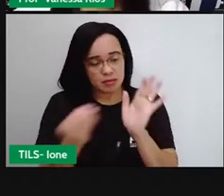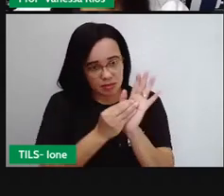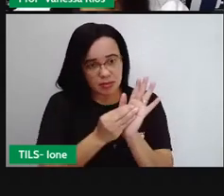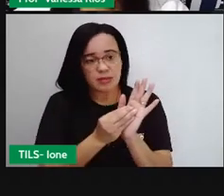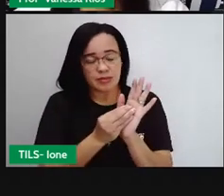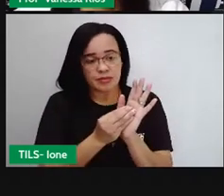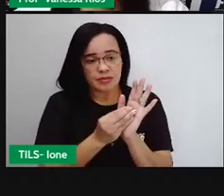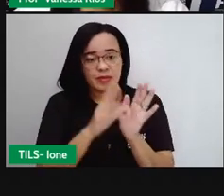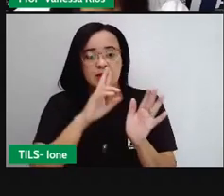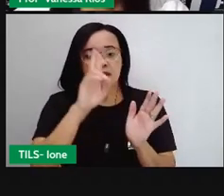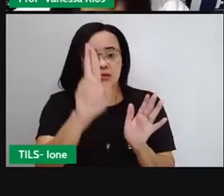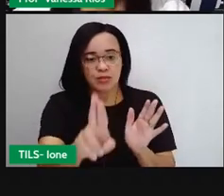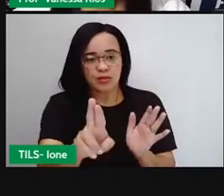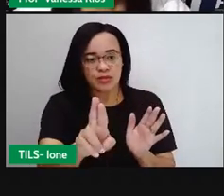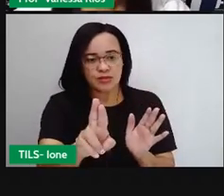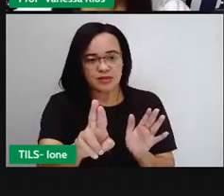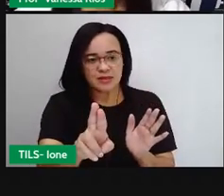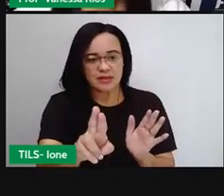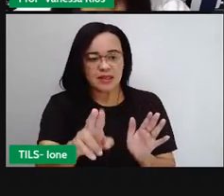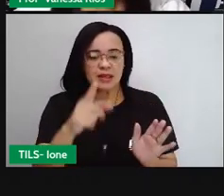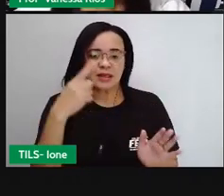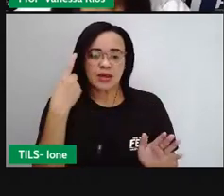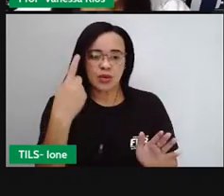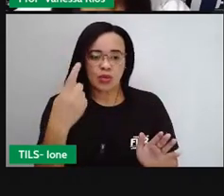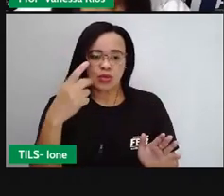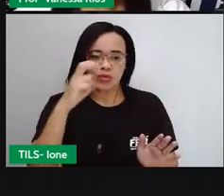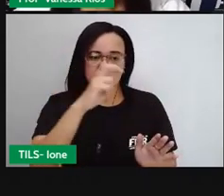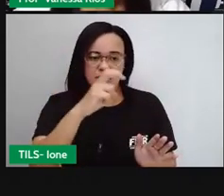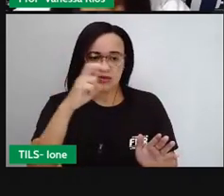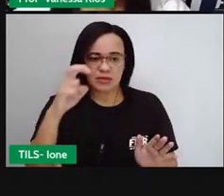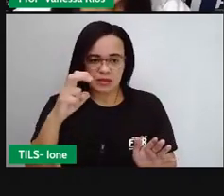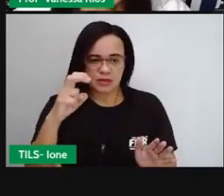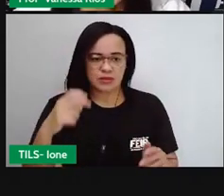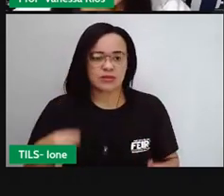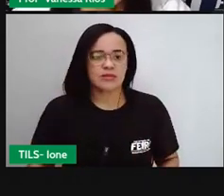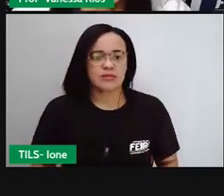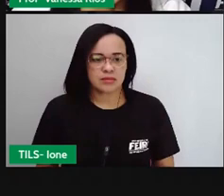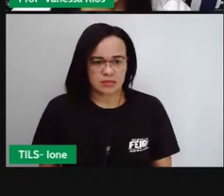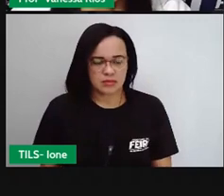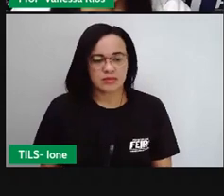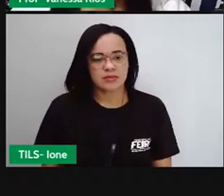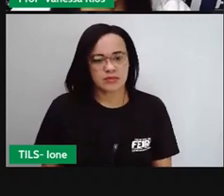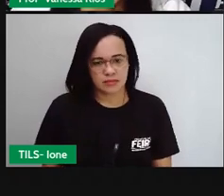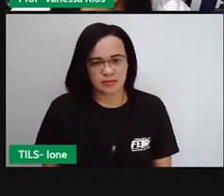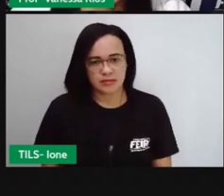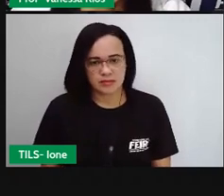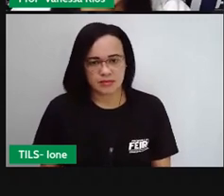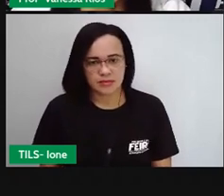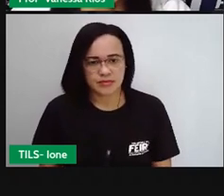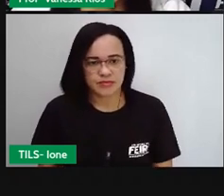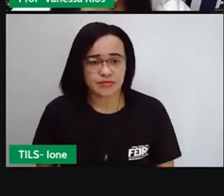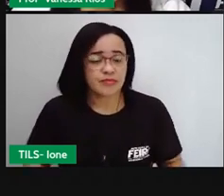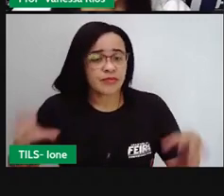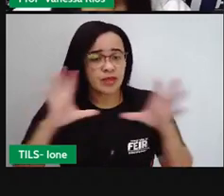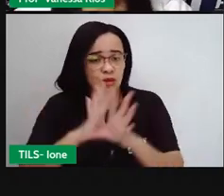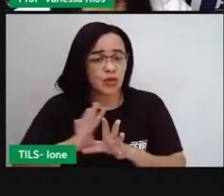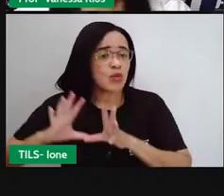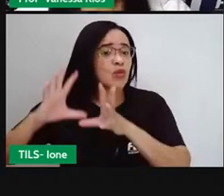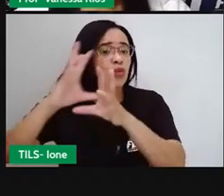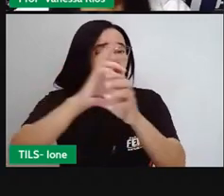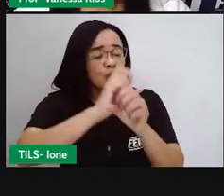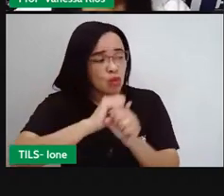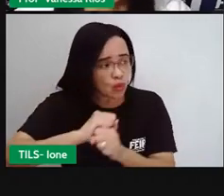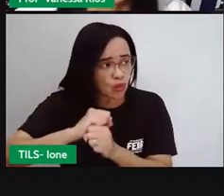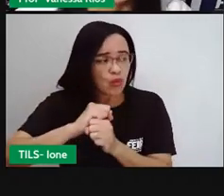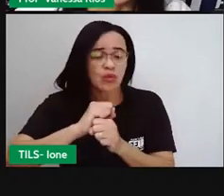resultado dessa soma aqui? cento e cinquenta e cinco então juntando todos os valores fazendo a